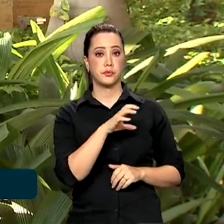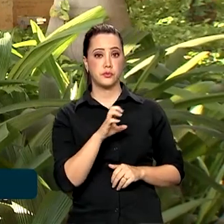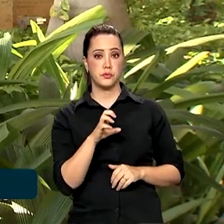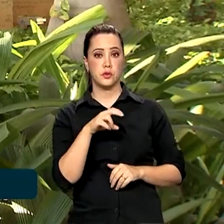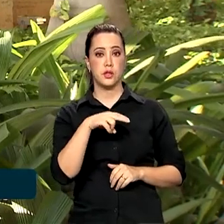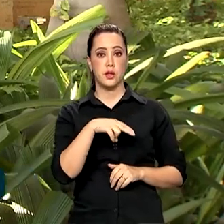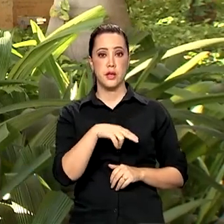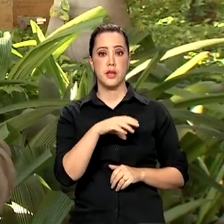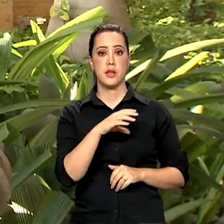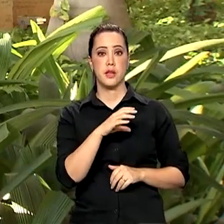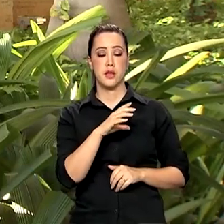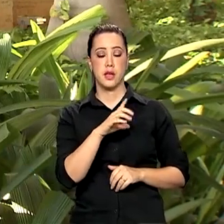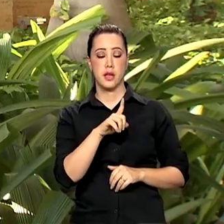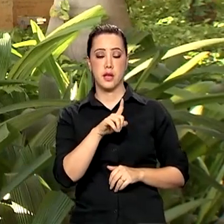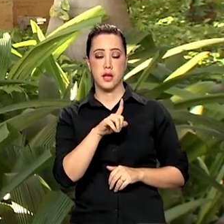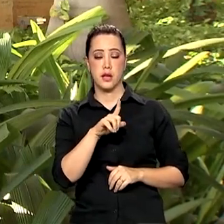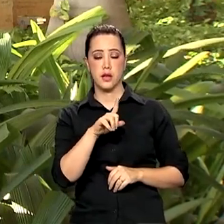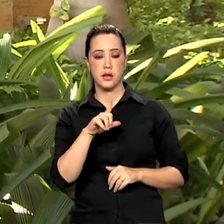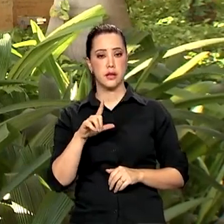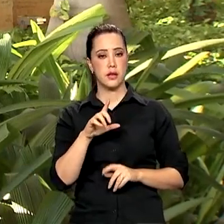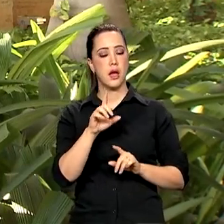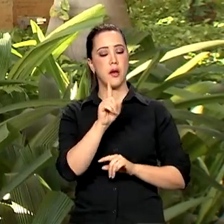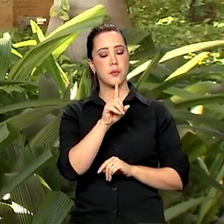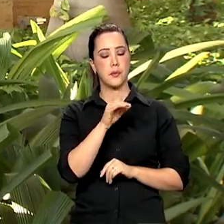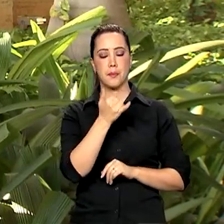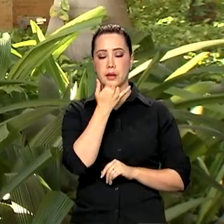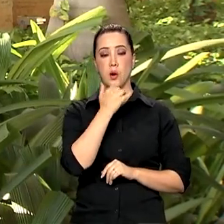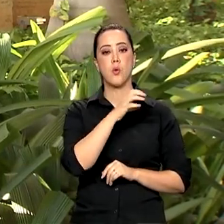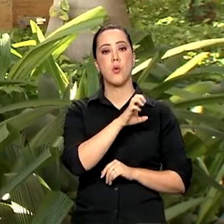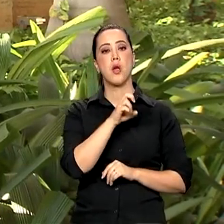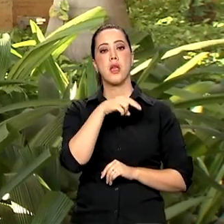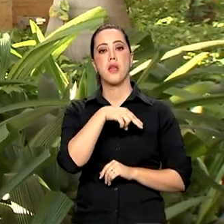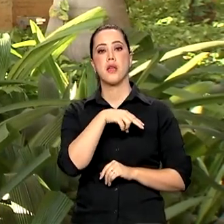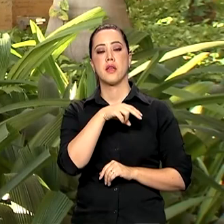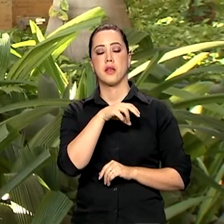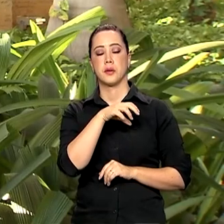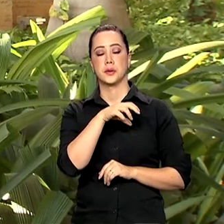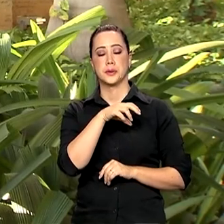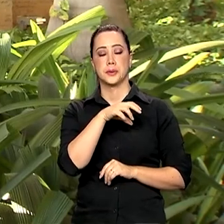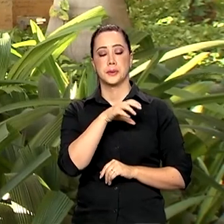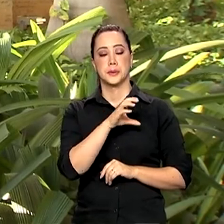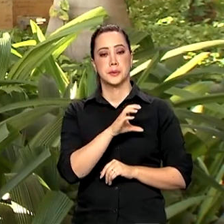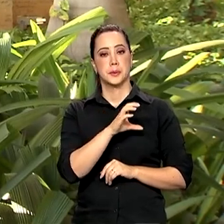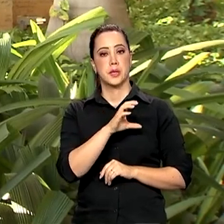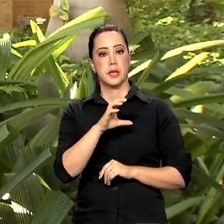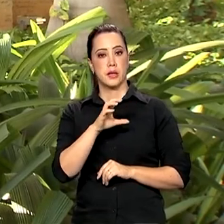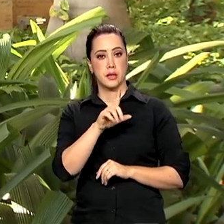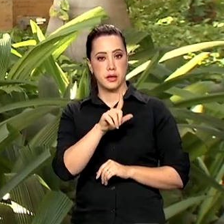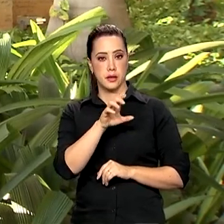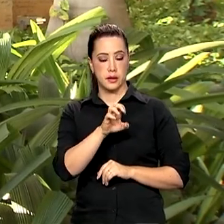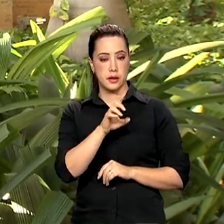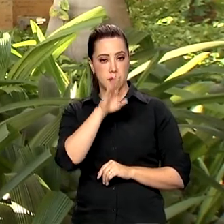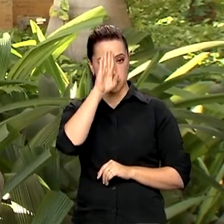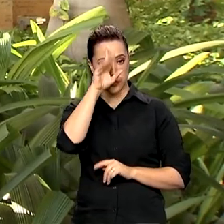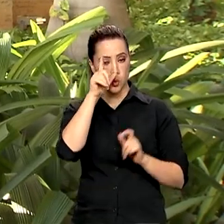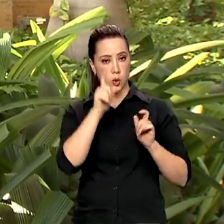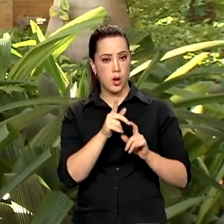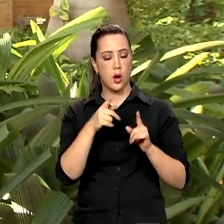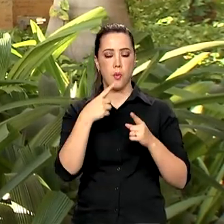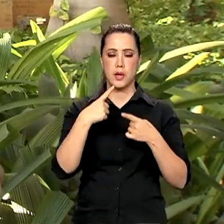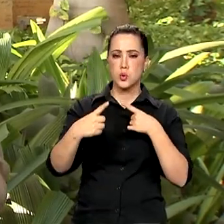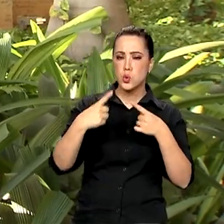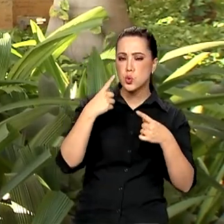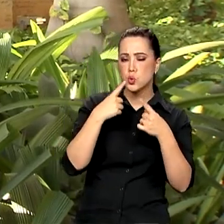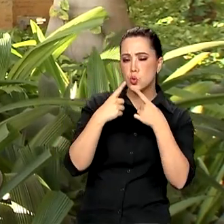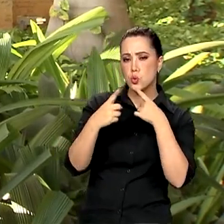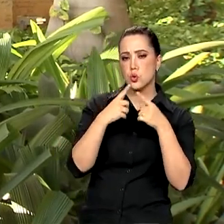articulação entre instituições brasileiras para discutir e propor políticas públicas e soluções de combate à corrupção e lavagem